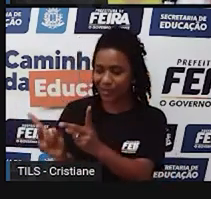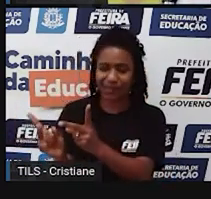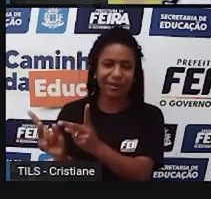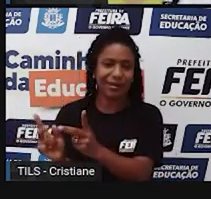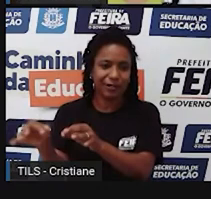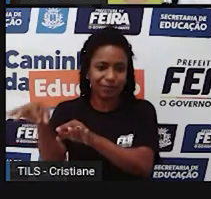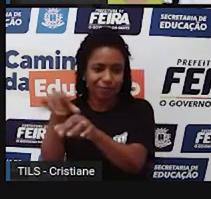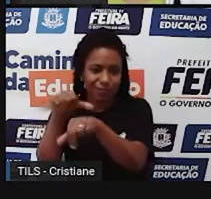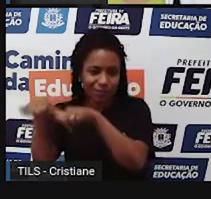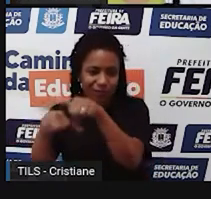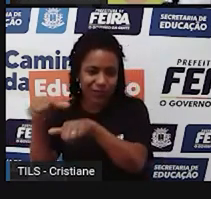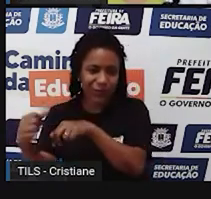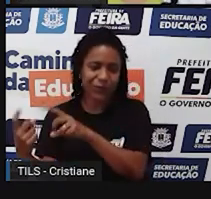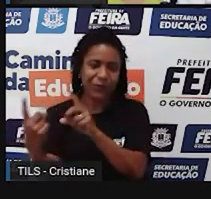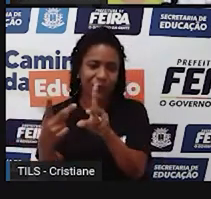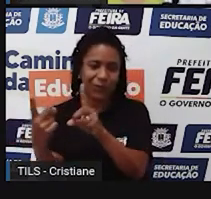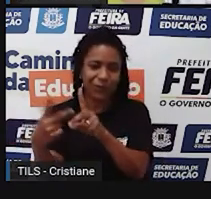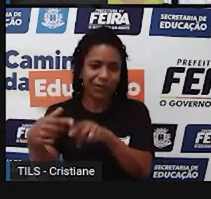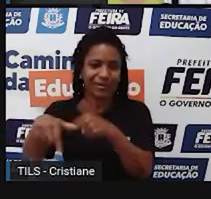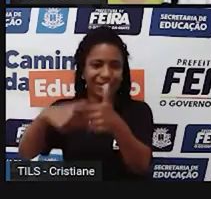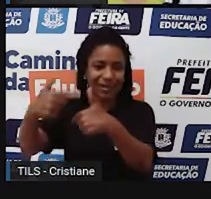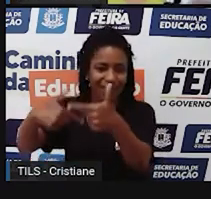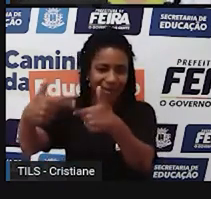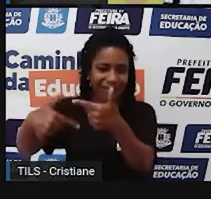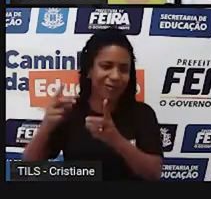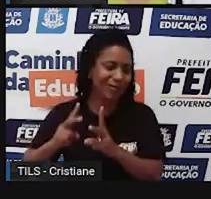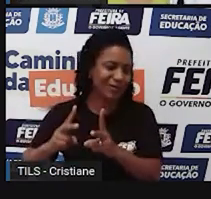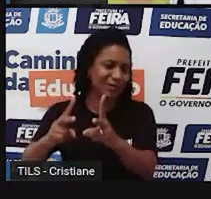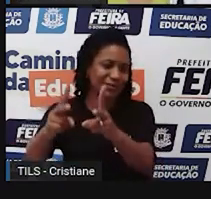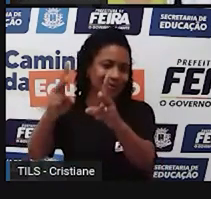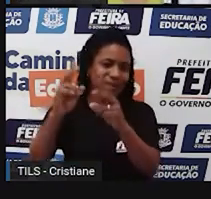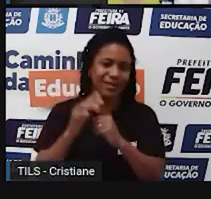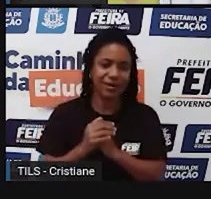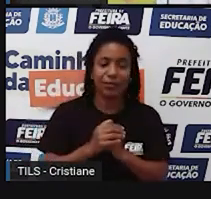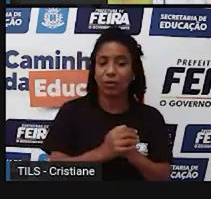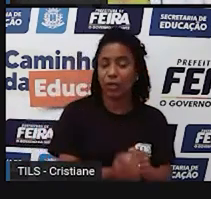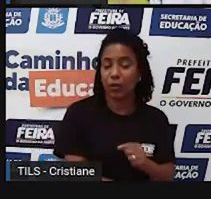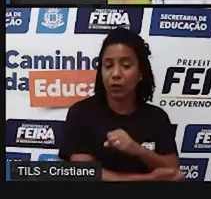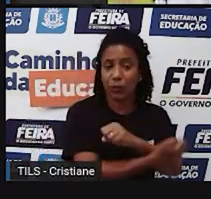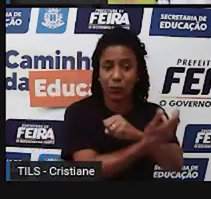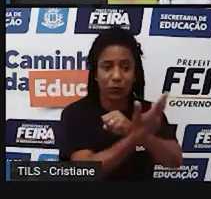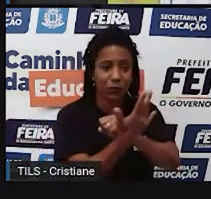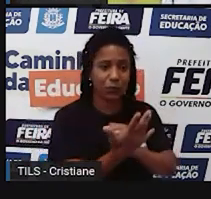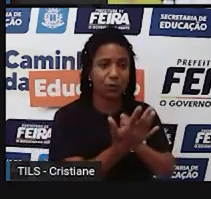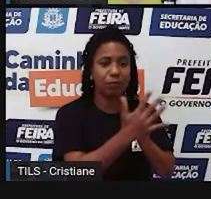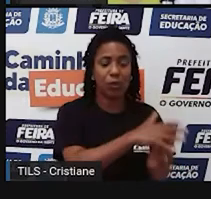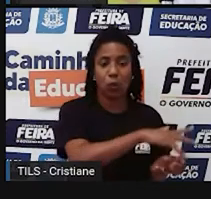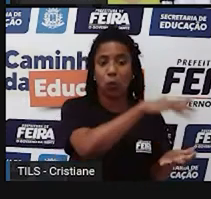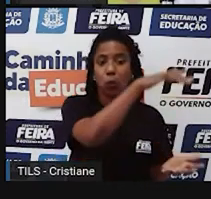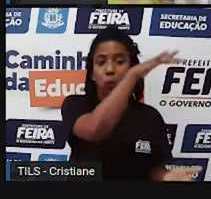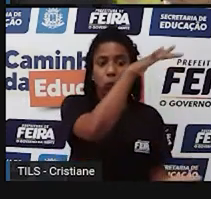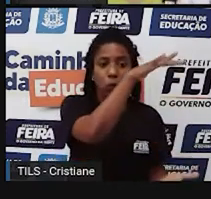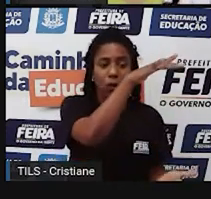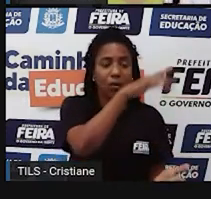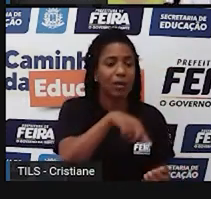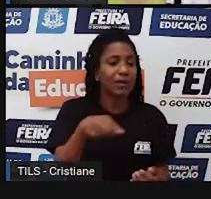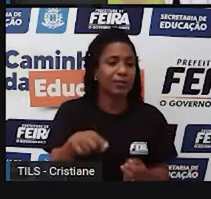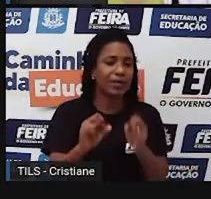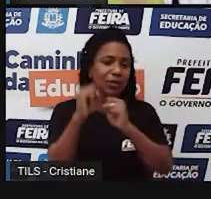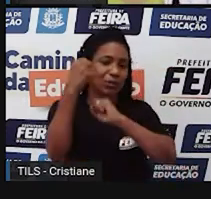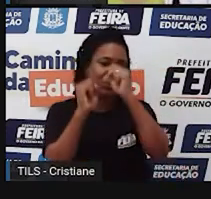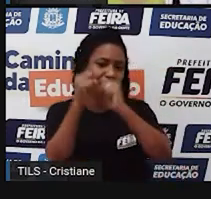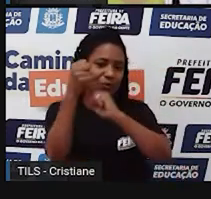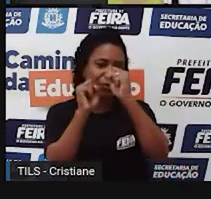é que ele mantém a sociedade funcionando, porque não adianta nada produzir no campo, eu produzir na indústria, se eu não tiver onde